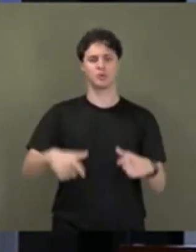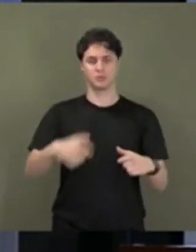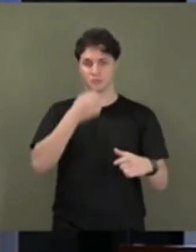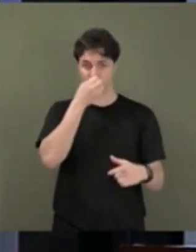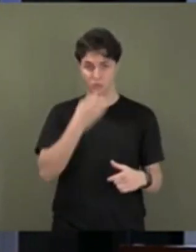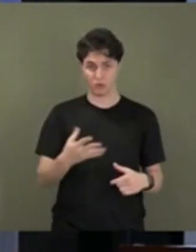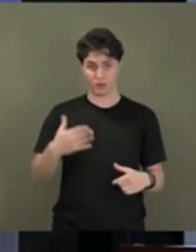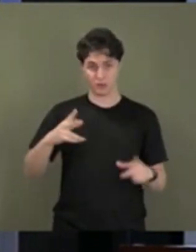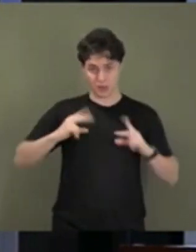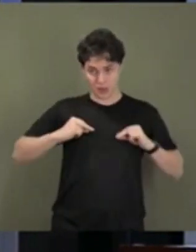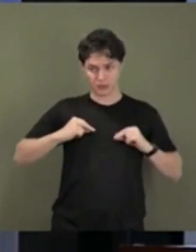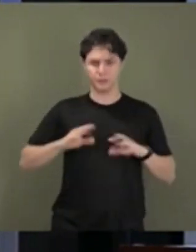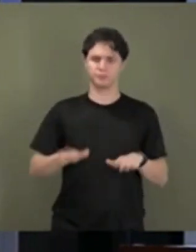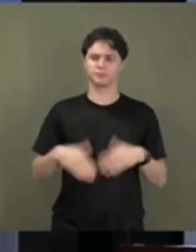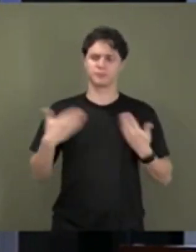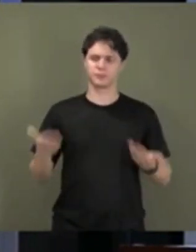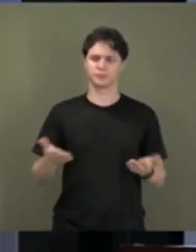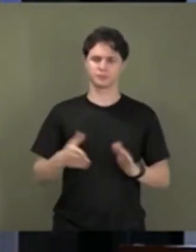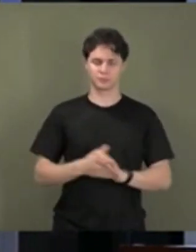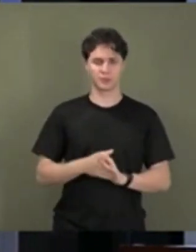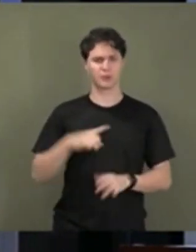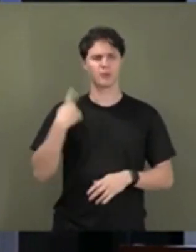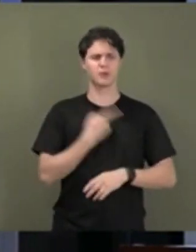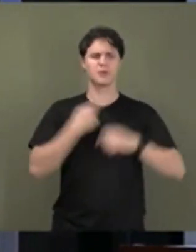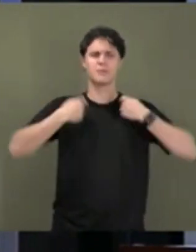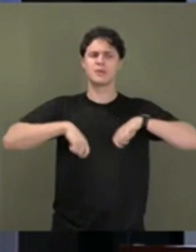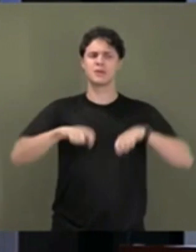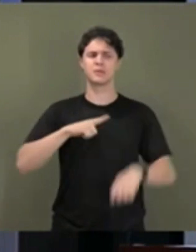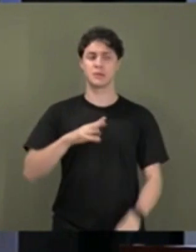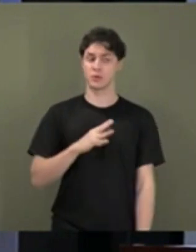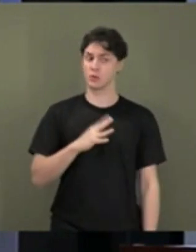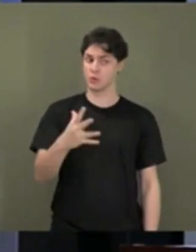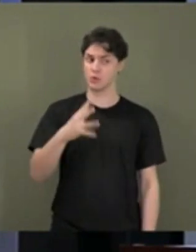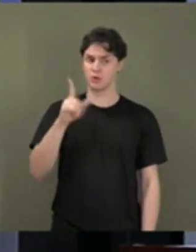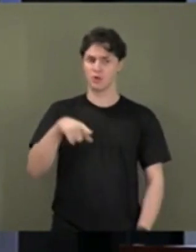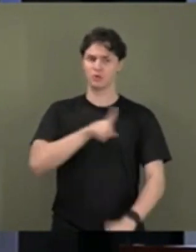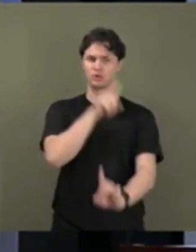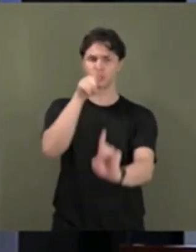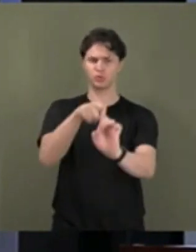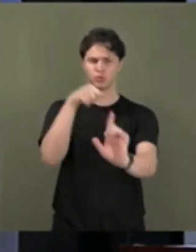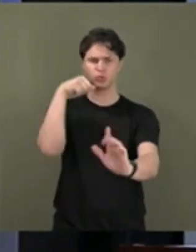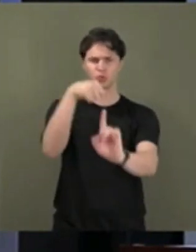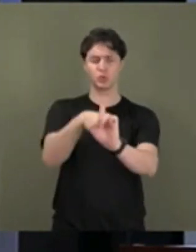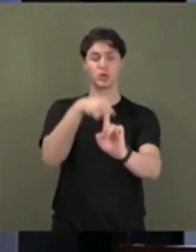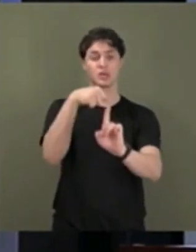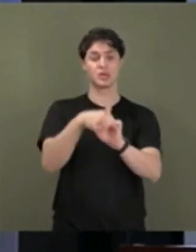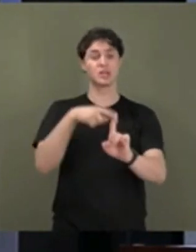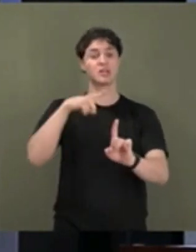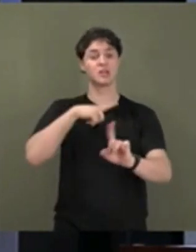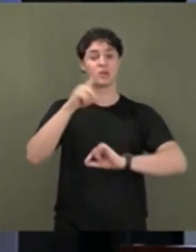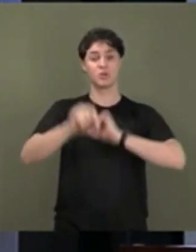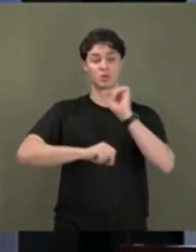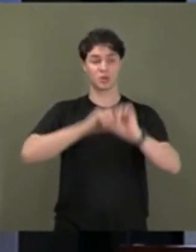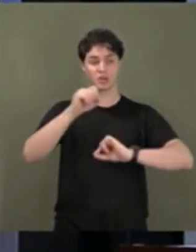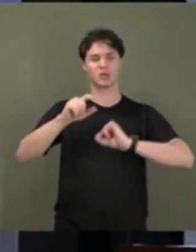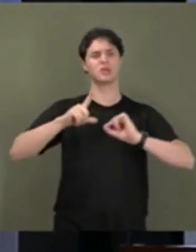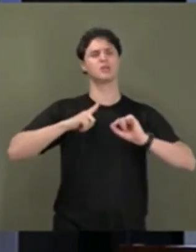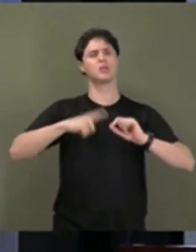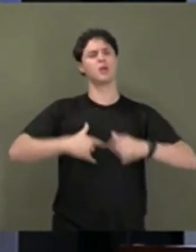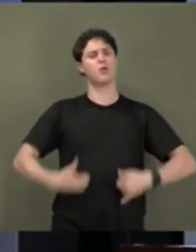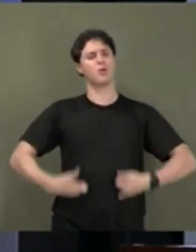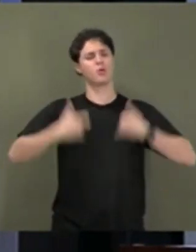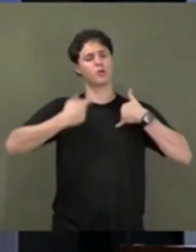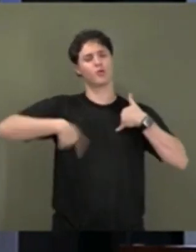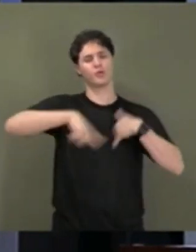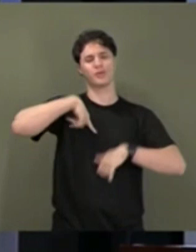Então, temos que ter coragem, determinação e, acima de tudo, ter orgulho da profissão